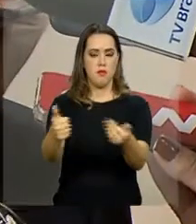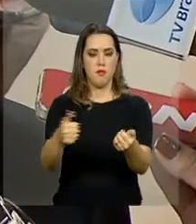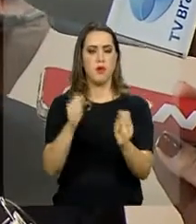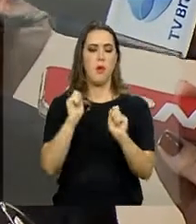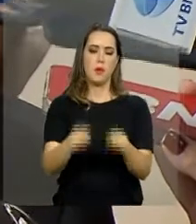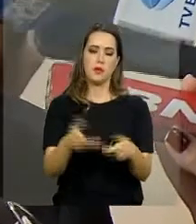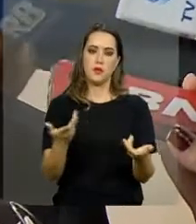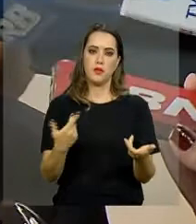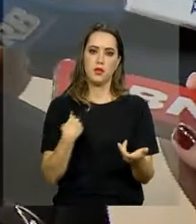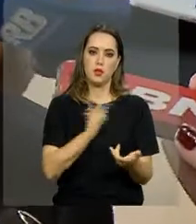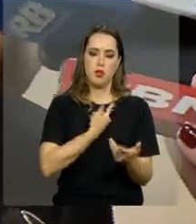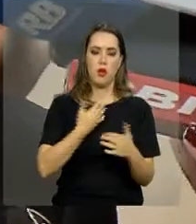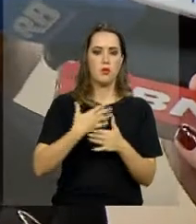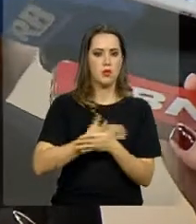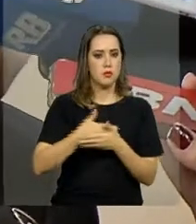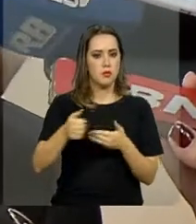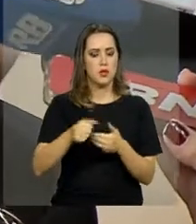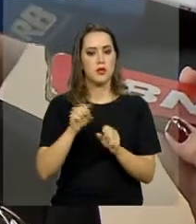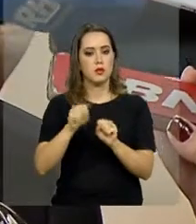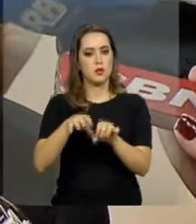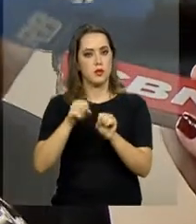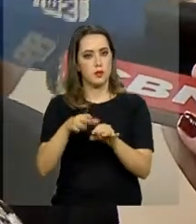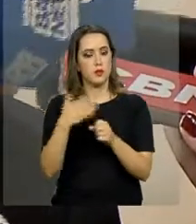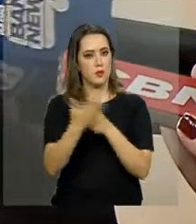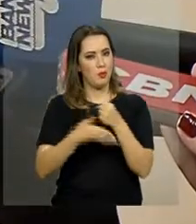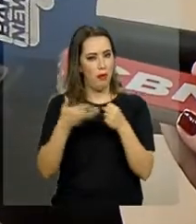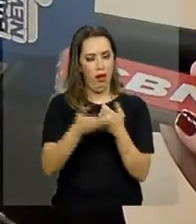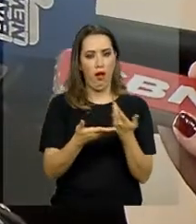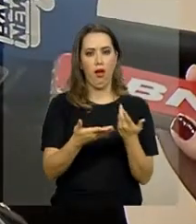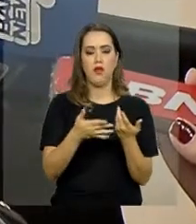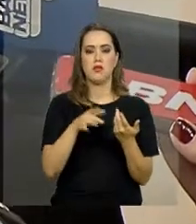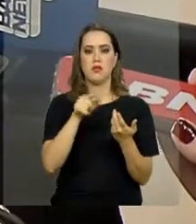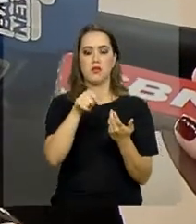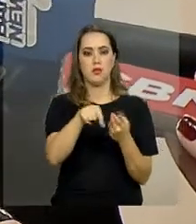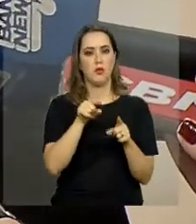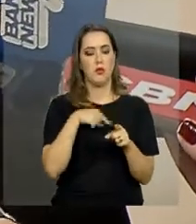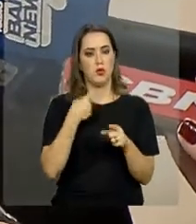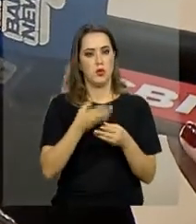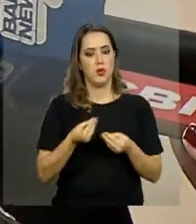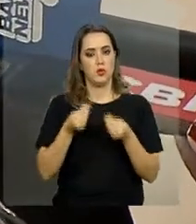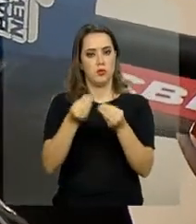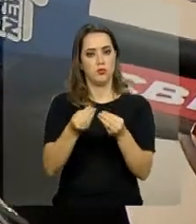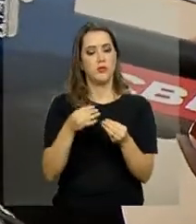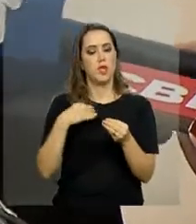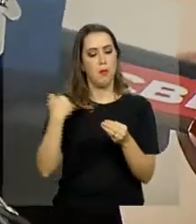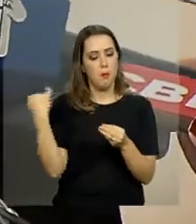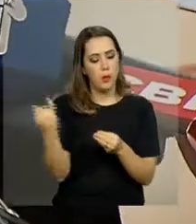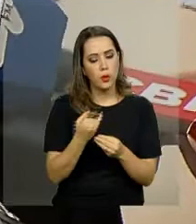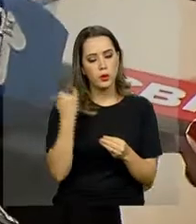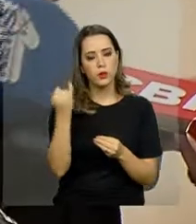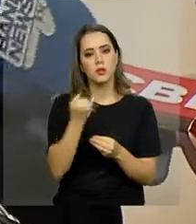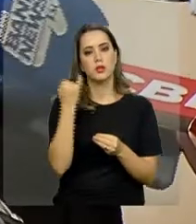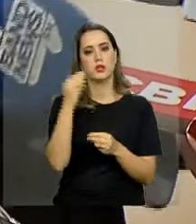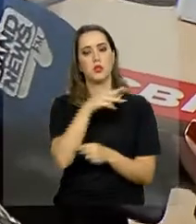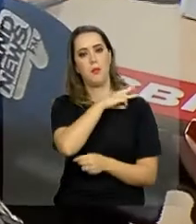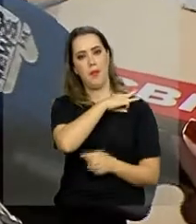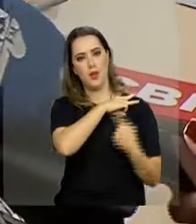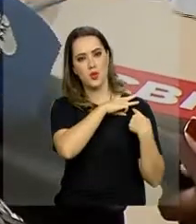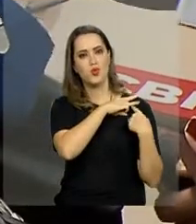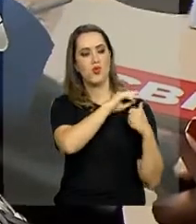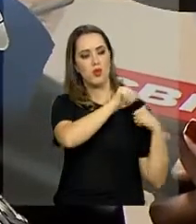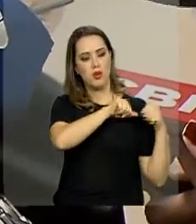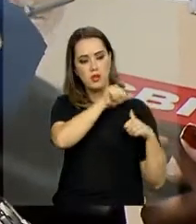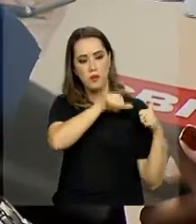Avançamos muito com a base nacional para o ensino fundamental, que está em fase de implementação. Demos um passo importante no início da reforma do ensino médio, precisamos